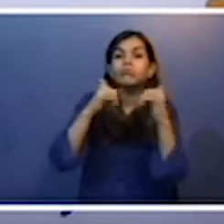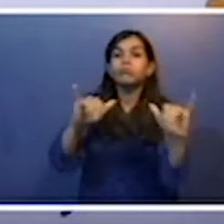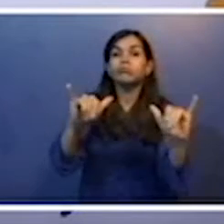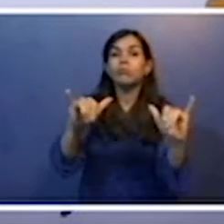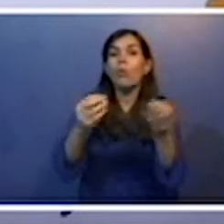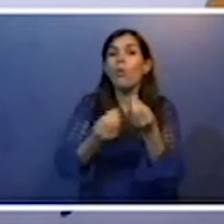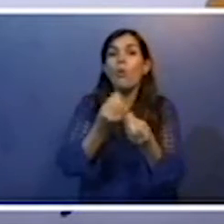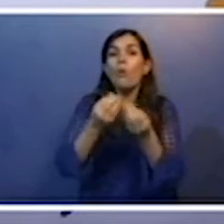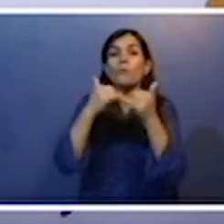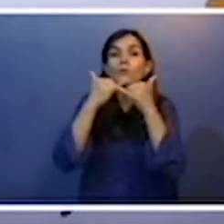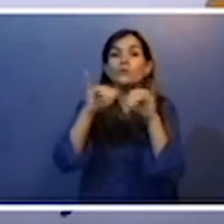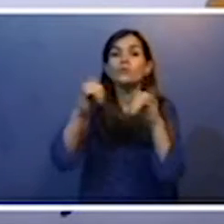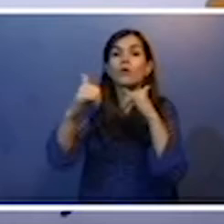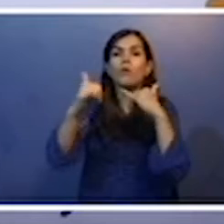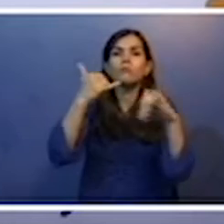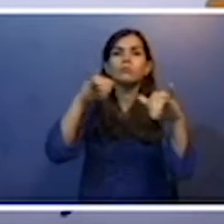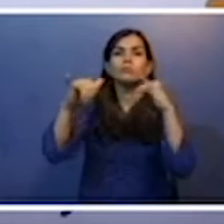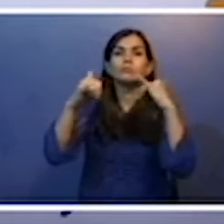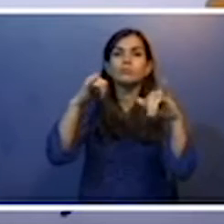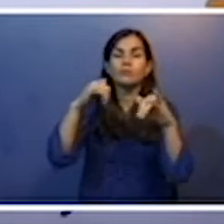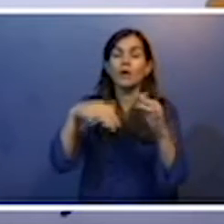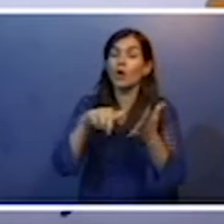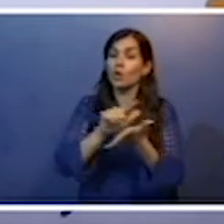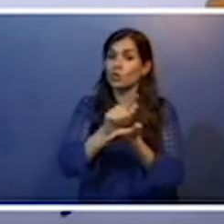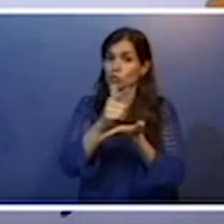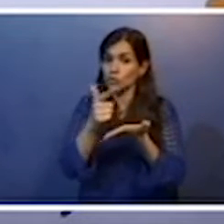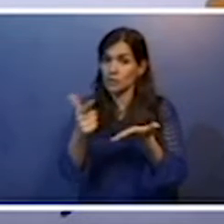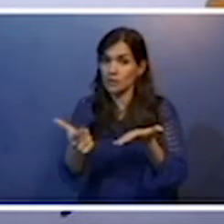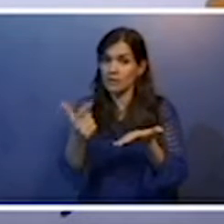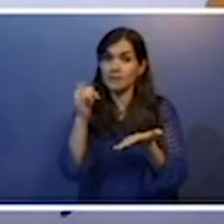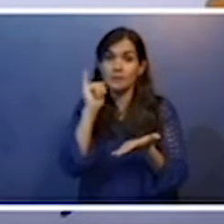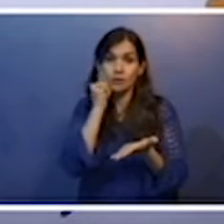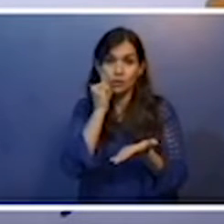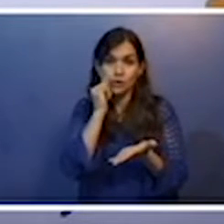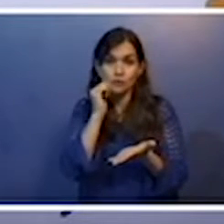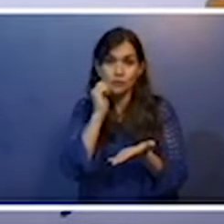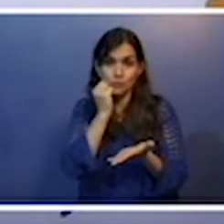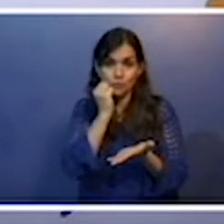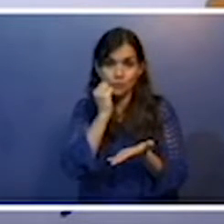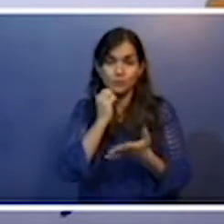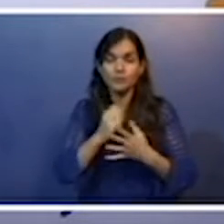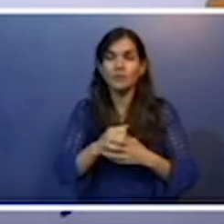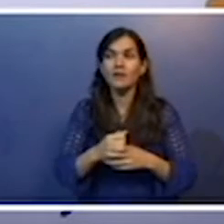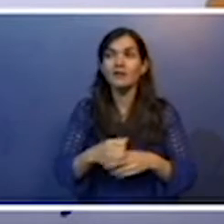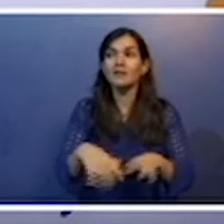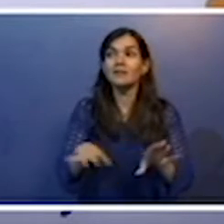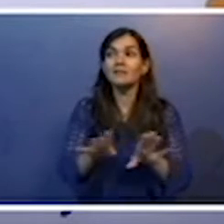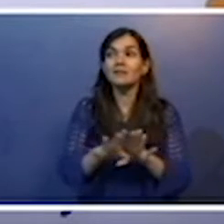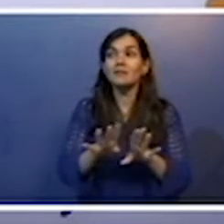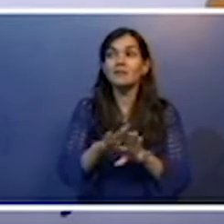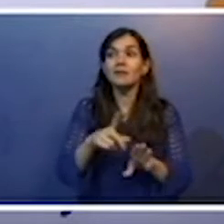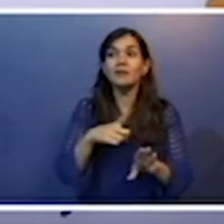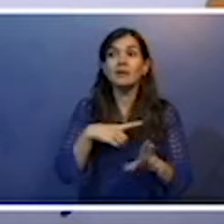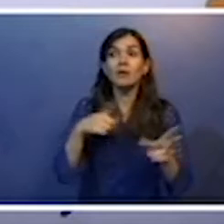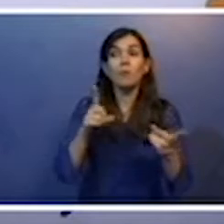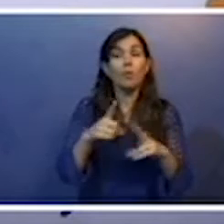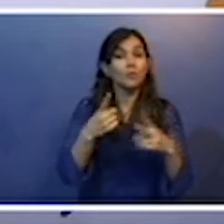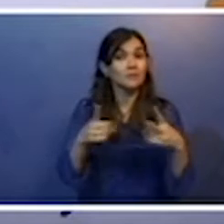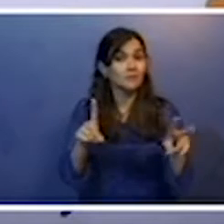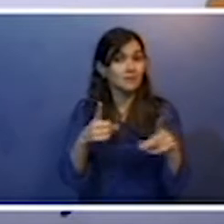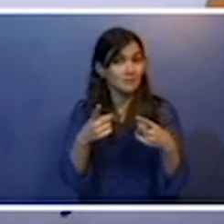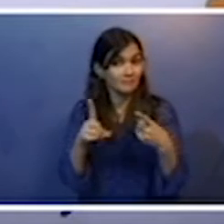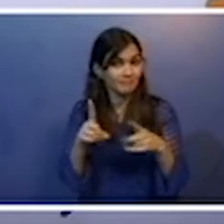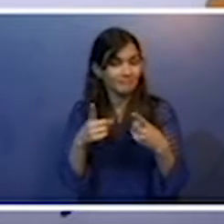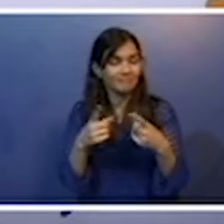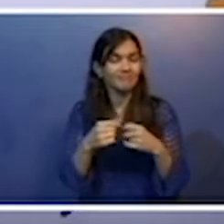da divulgação científica? Tem o jornalismo científico, existe até música que toca em assunto, pela